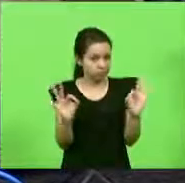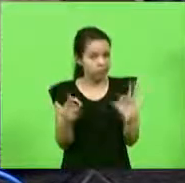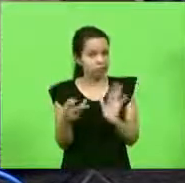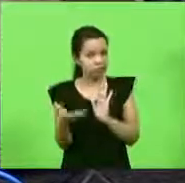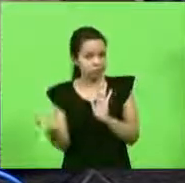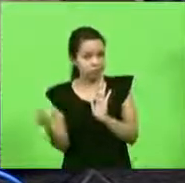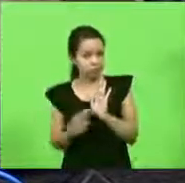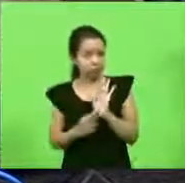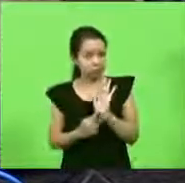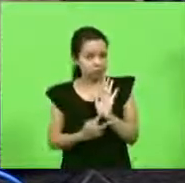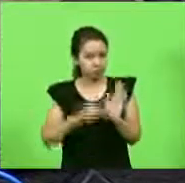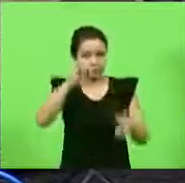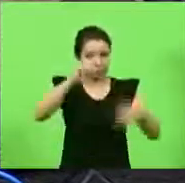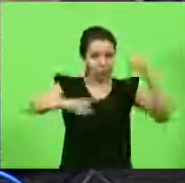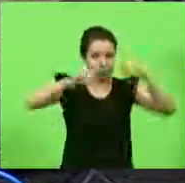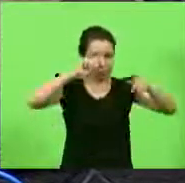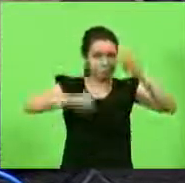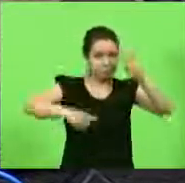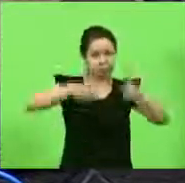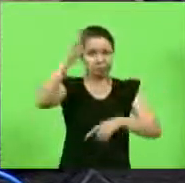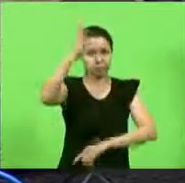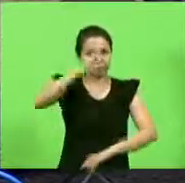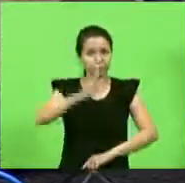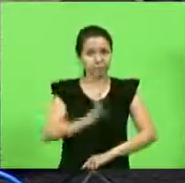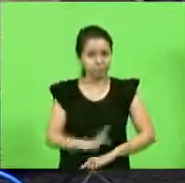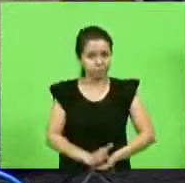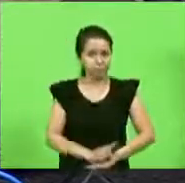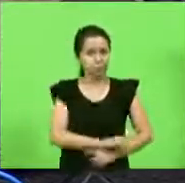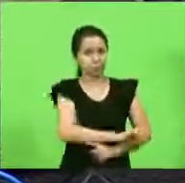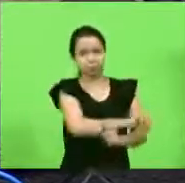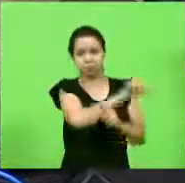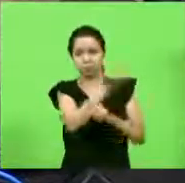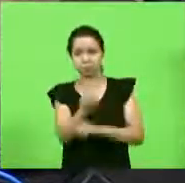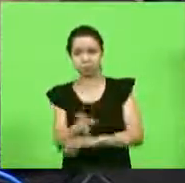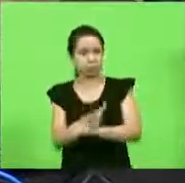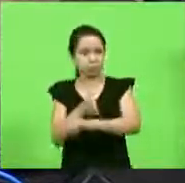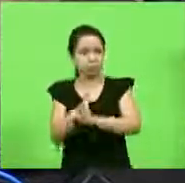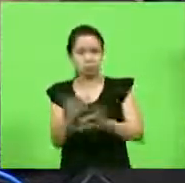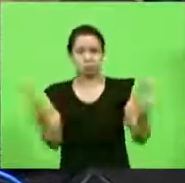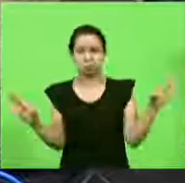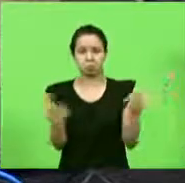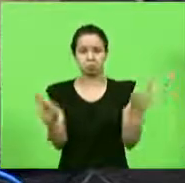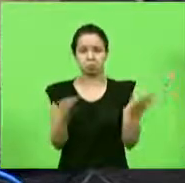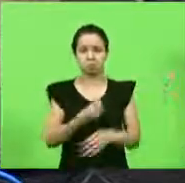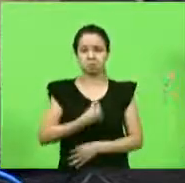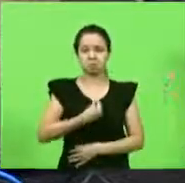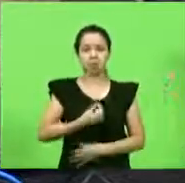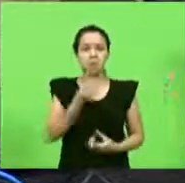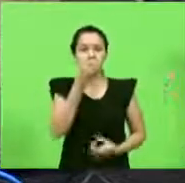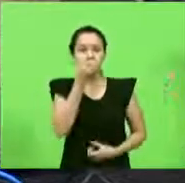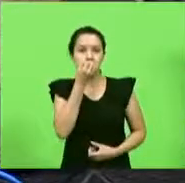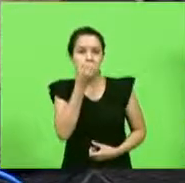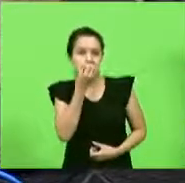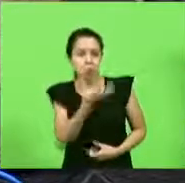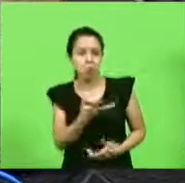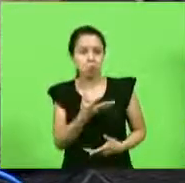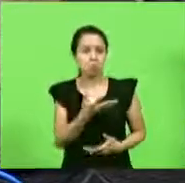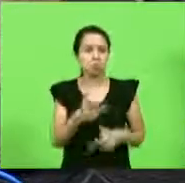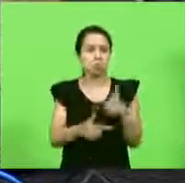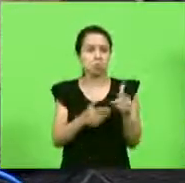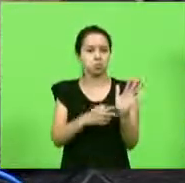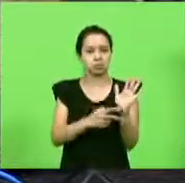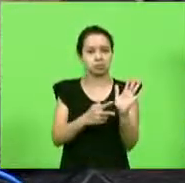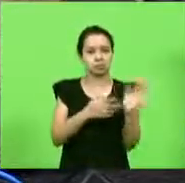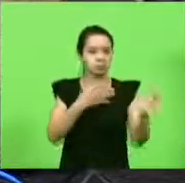mandem e desmandem no Brasil, ninguém faz nada e eles vivem essa vida boa de sindicalista podendo fazer